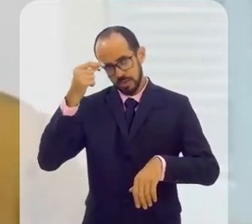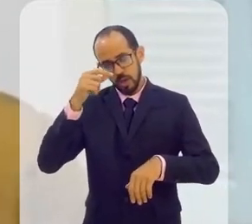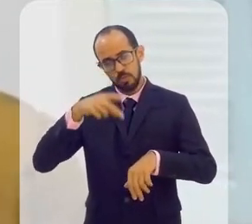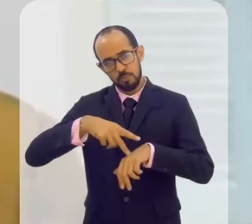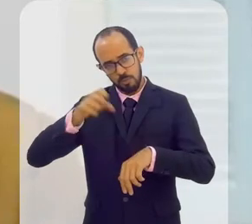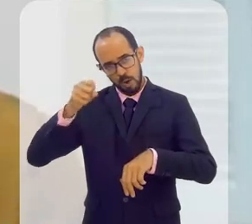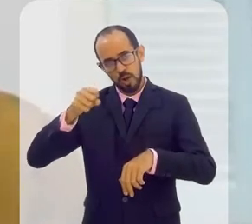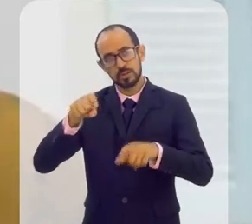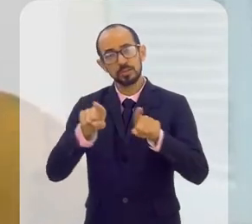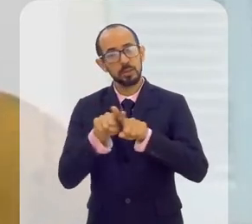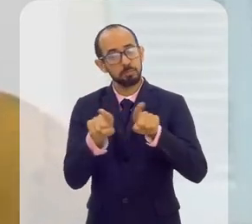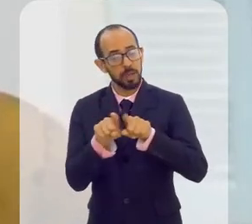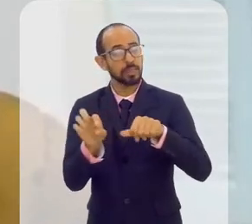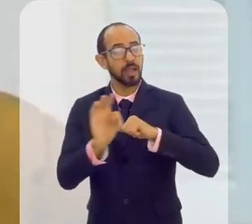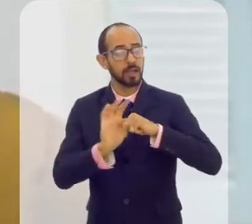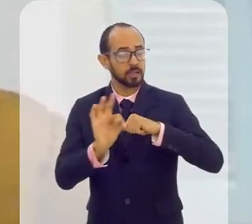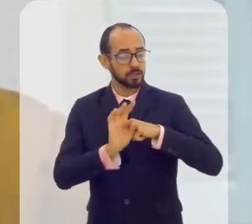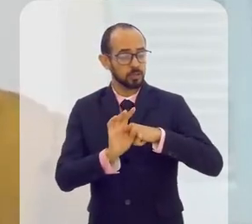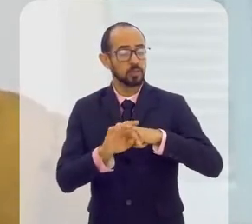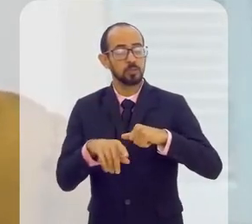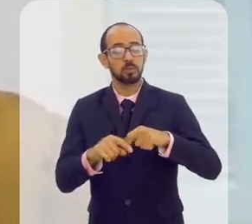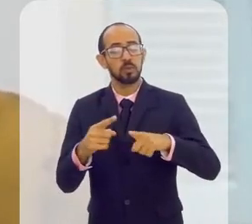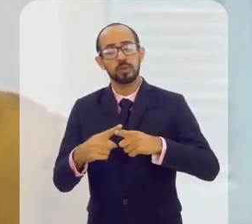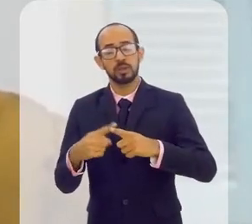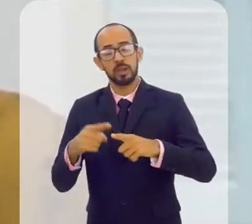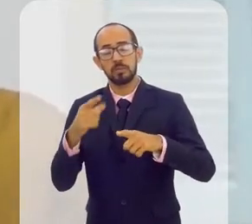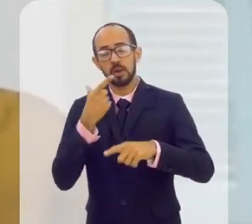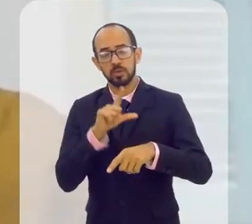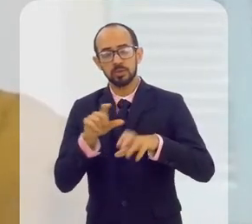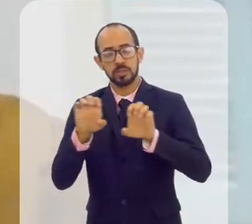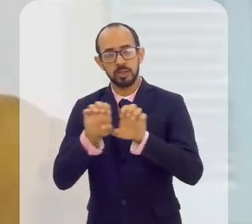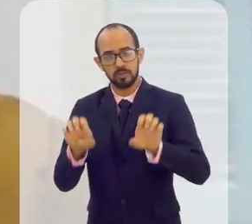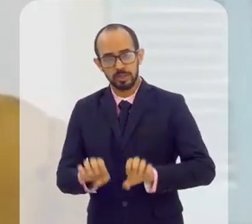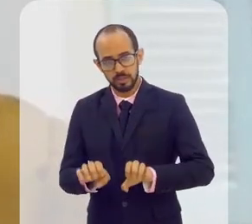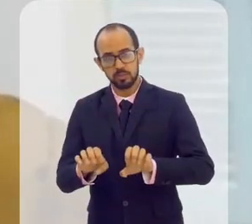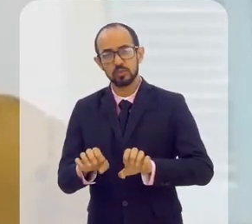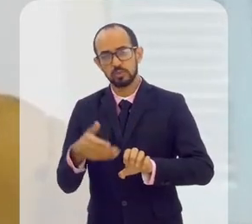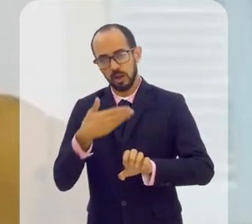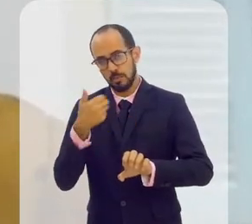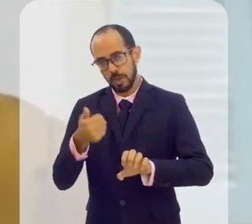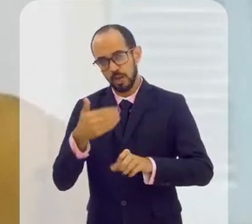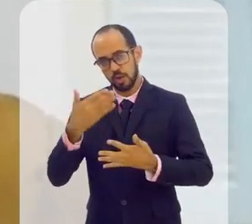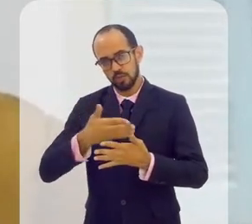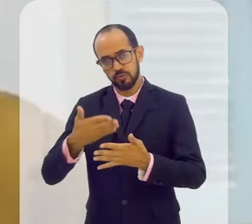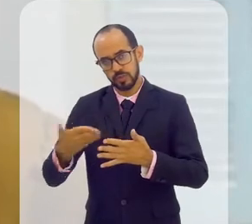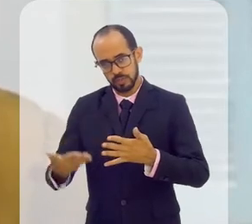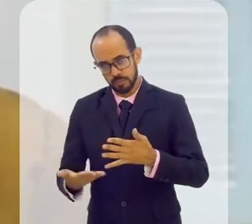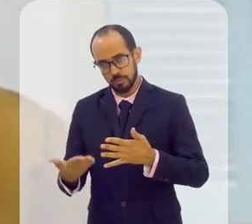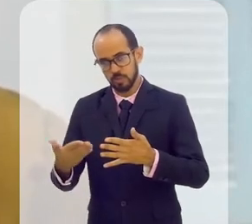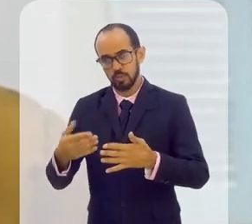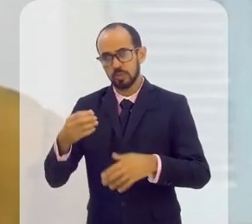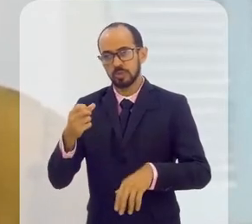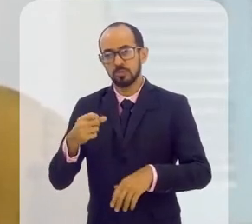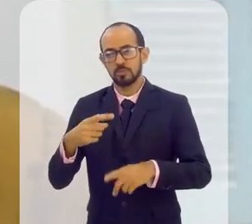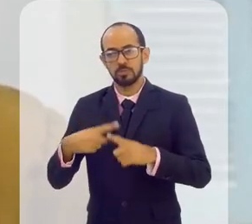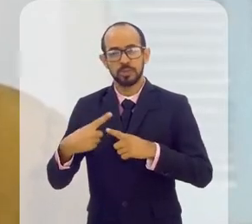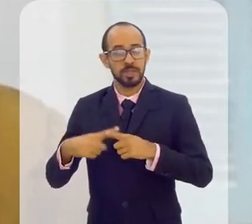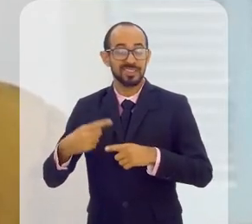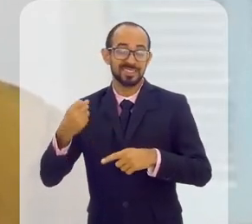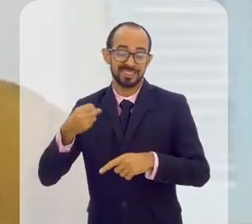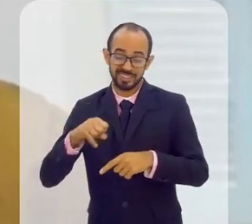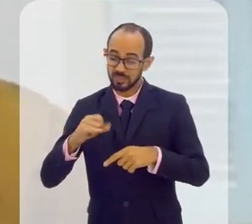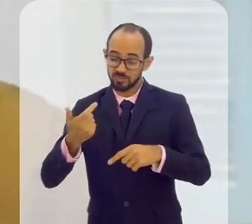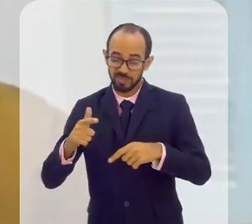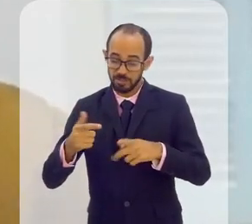De graduação, de pós-graduação, de técnico, né? Para que se estruturem esses programas de financiamento. Sem o que,